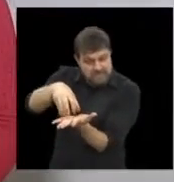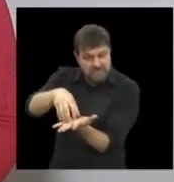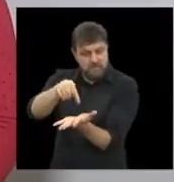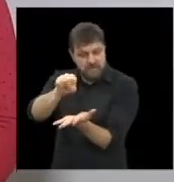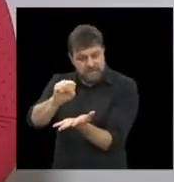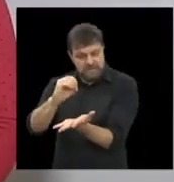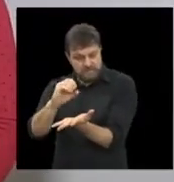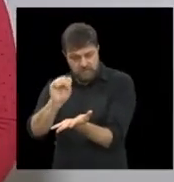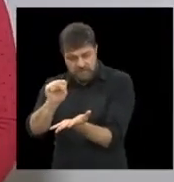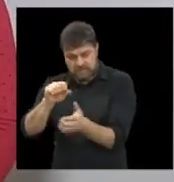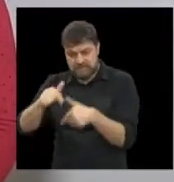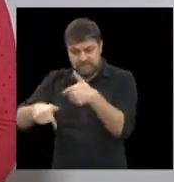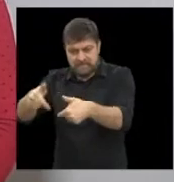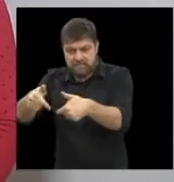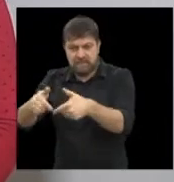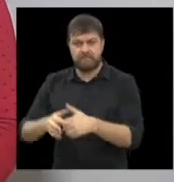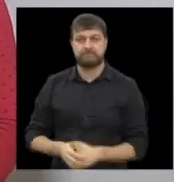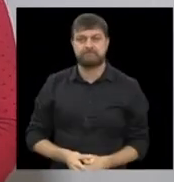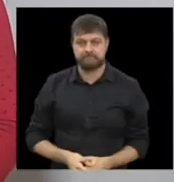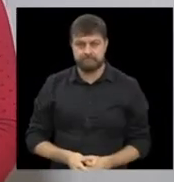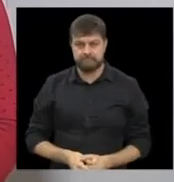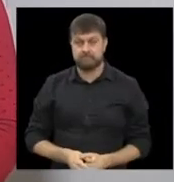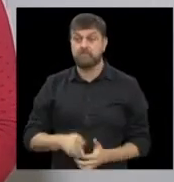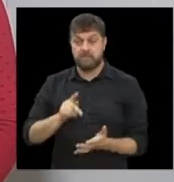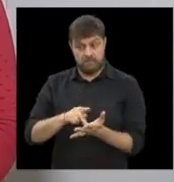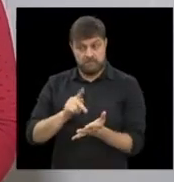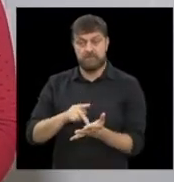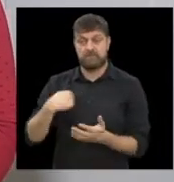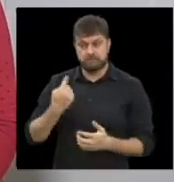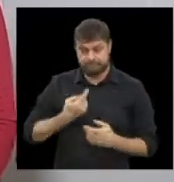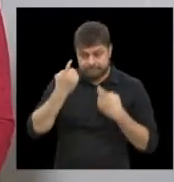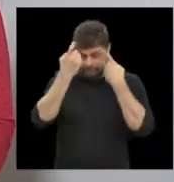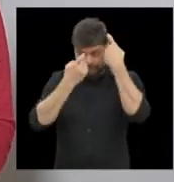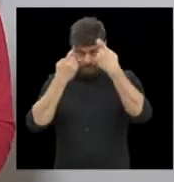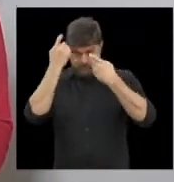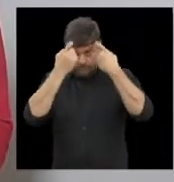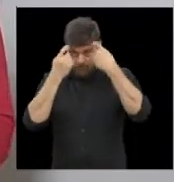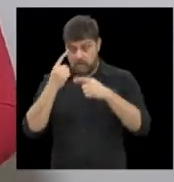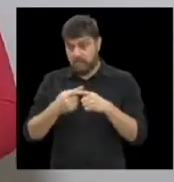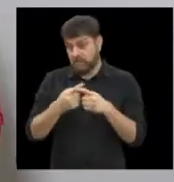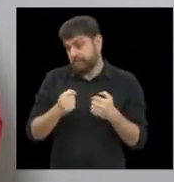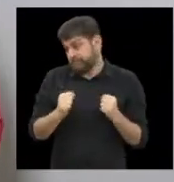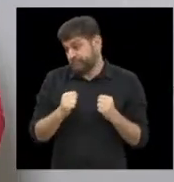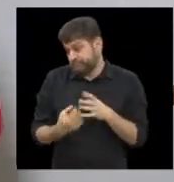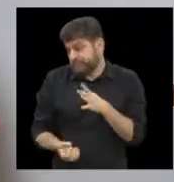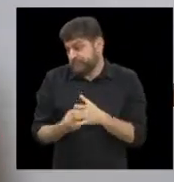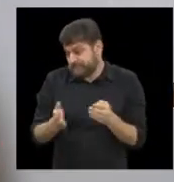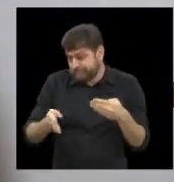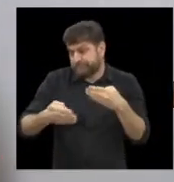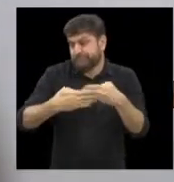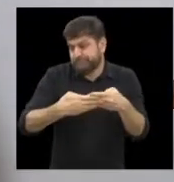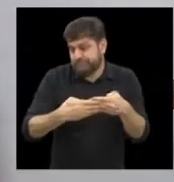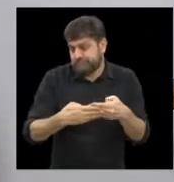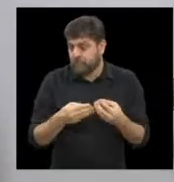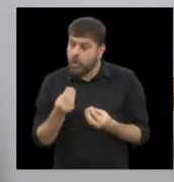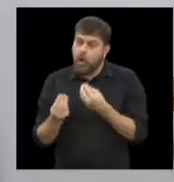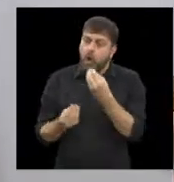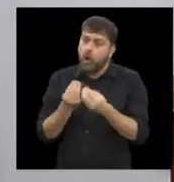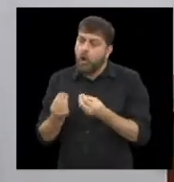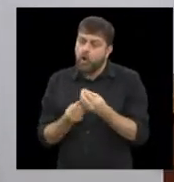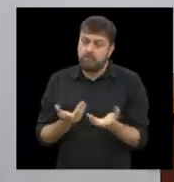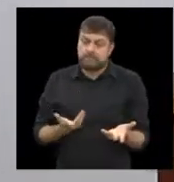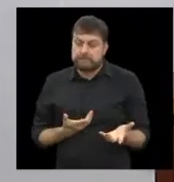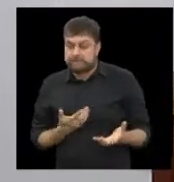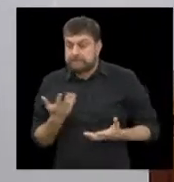Então, realmente é uma situação preocupante, que é um trabalho que pode ser encerrado ou não. Como que vocês ficam nessa